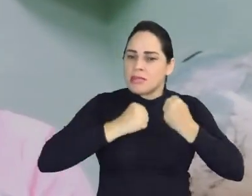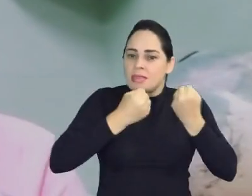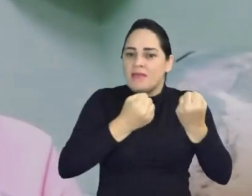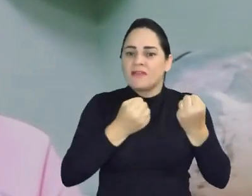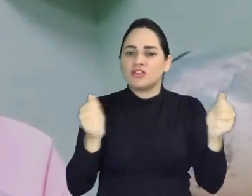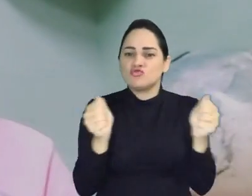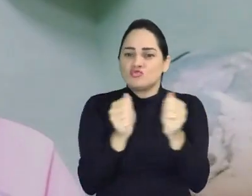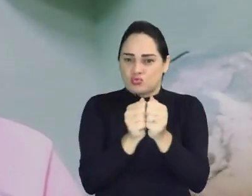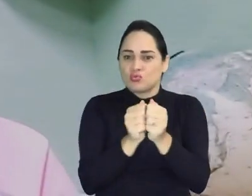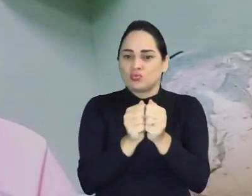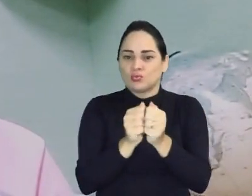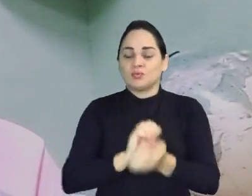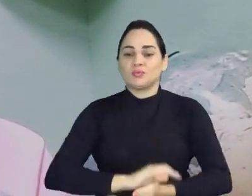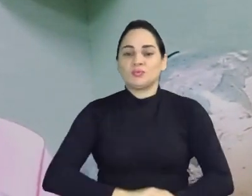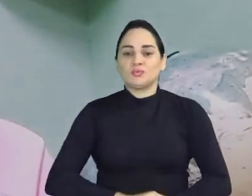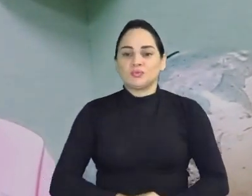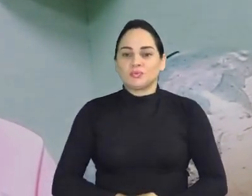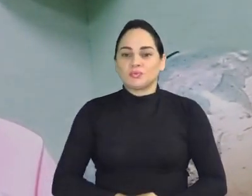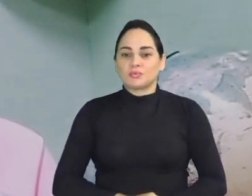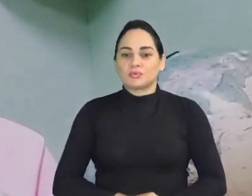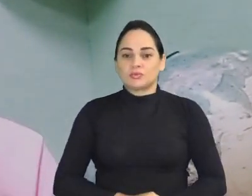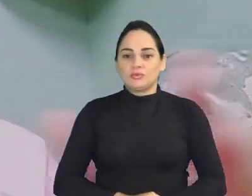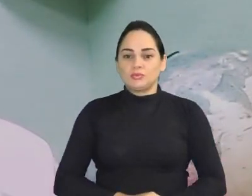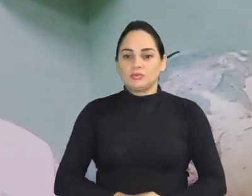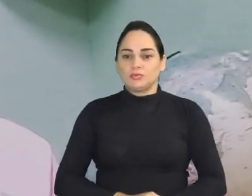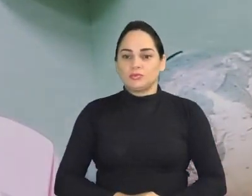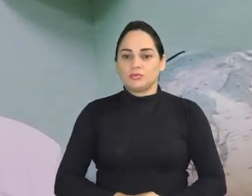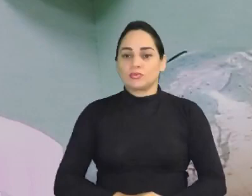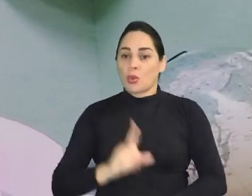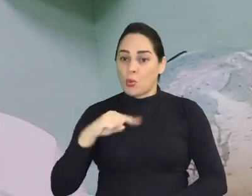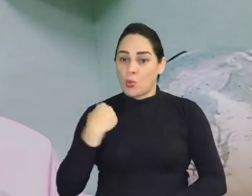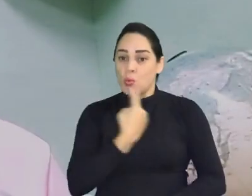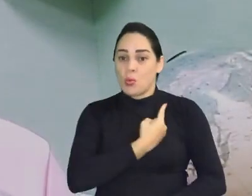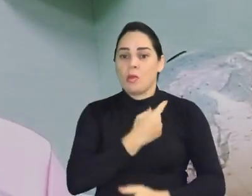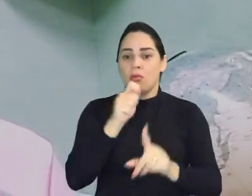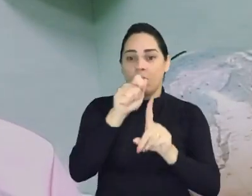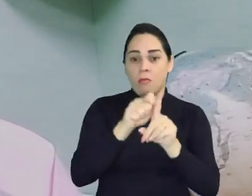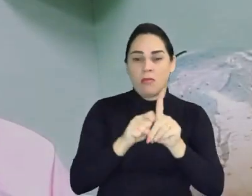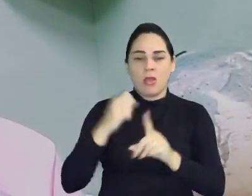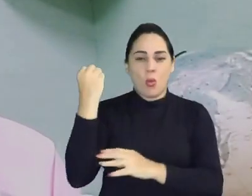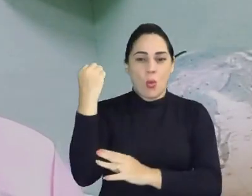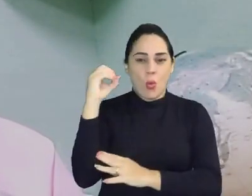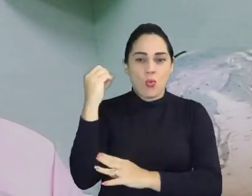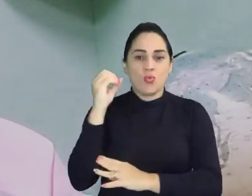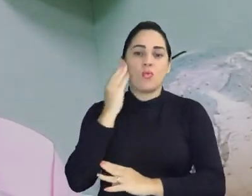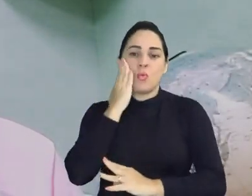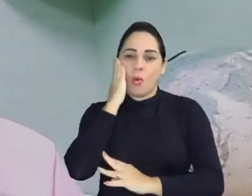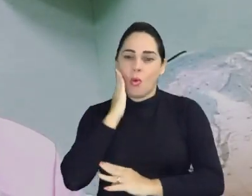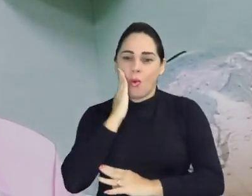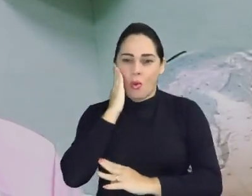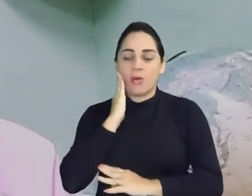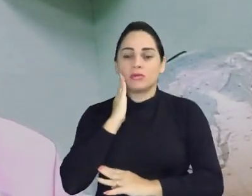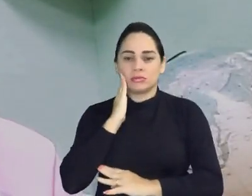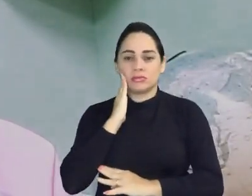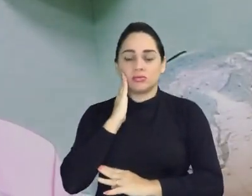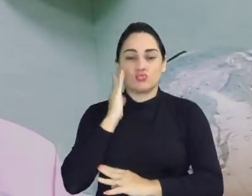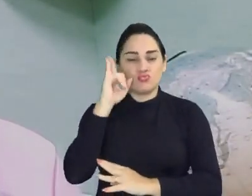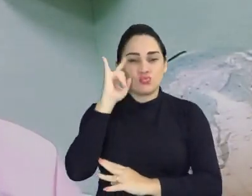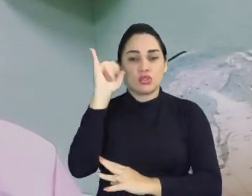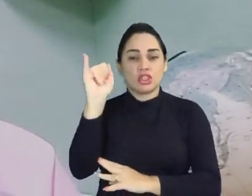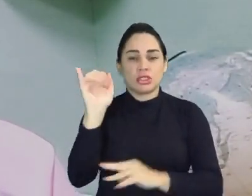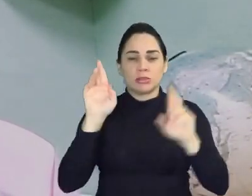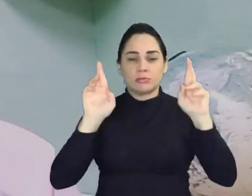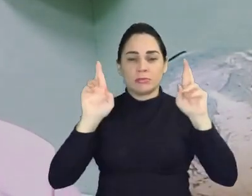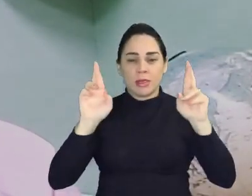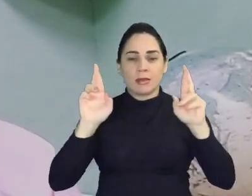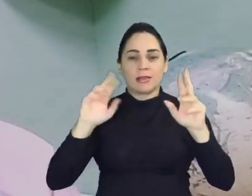defendermos junto essa causa. O nosso outubro rosa, ele um dia vai